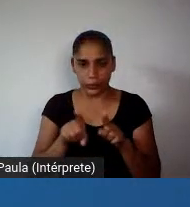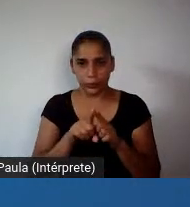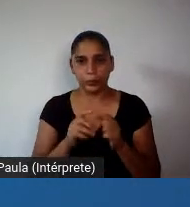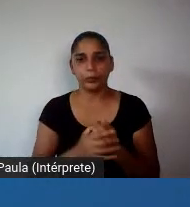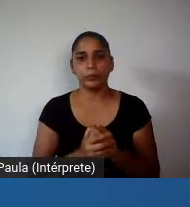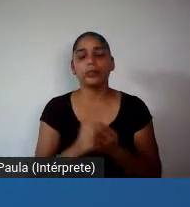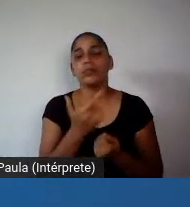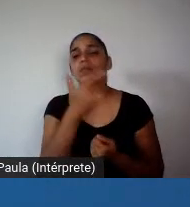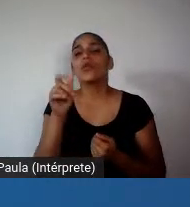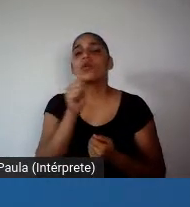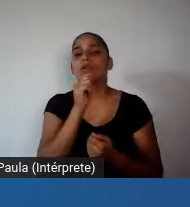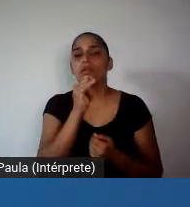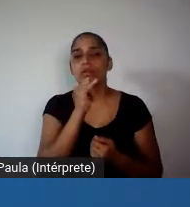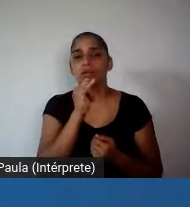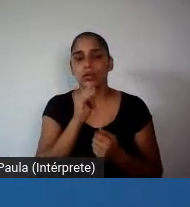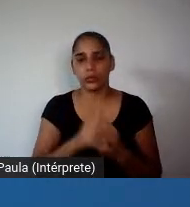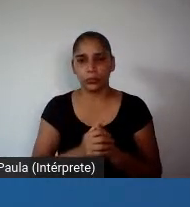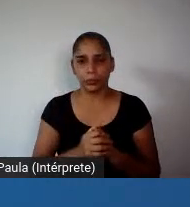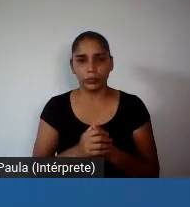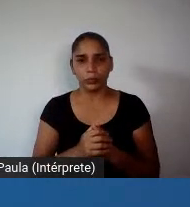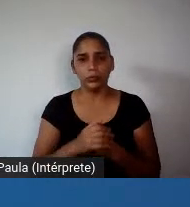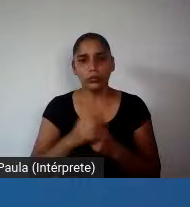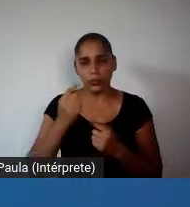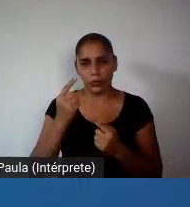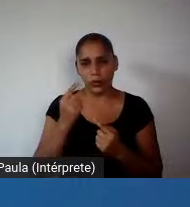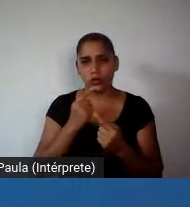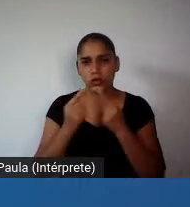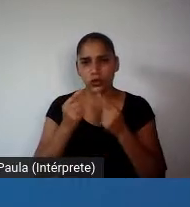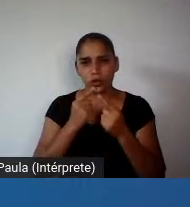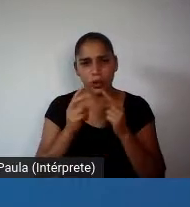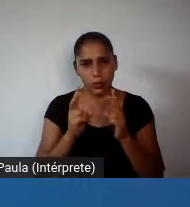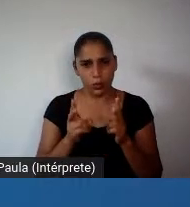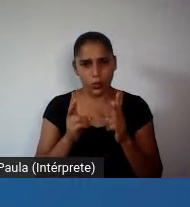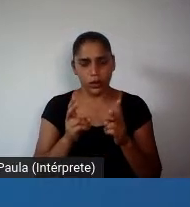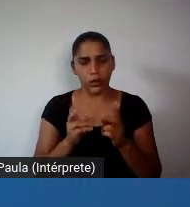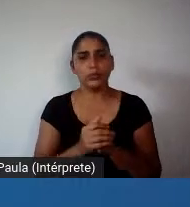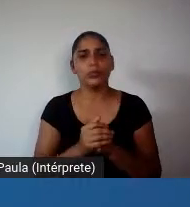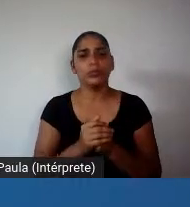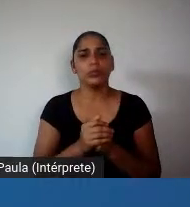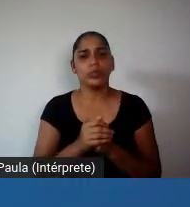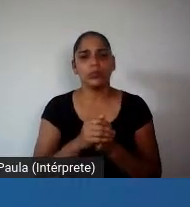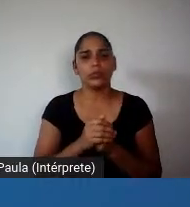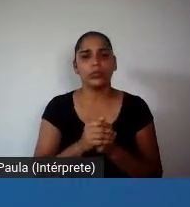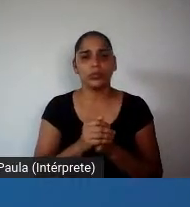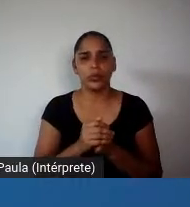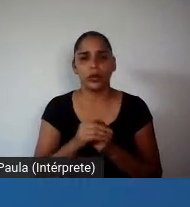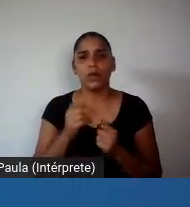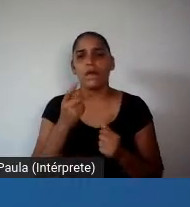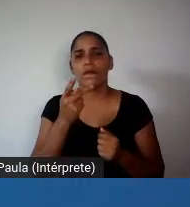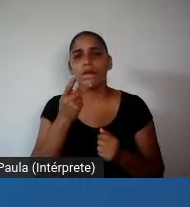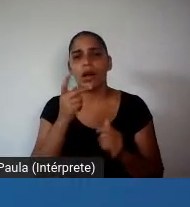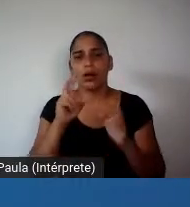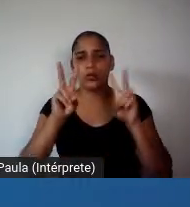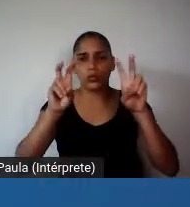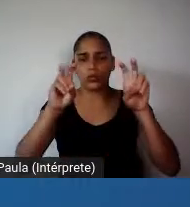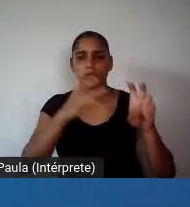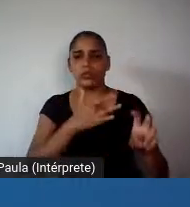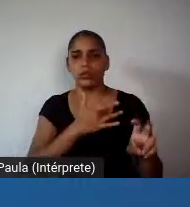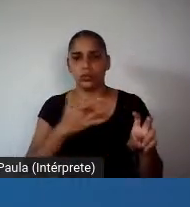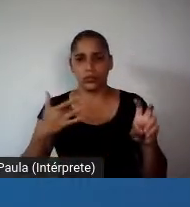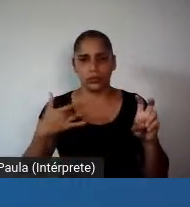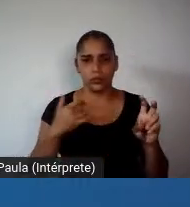exemplo aqui, até nesse diálogo muito com Ligia Bahia, que fala da financiarização da saúde, onde eu vou trazer dois dados aqui,